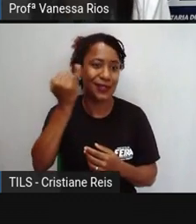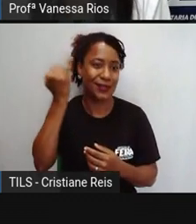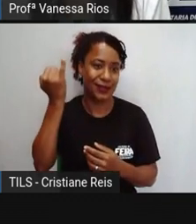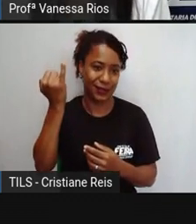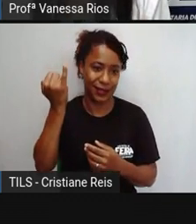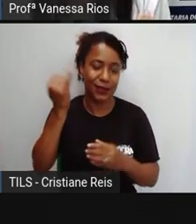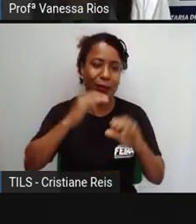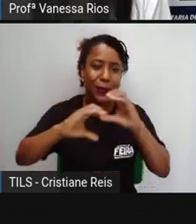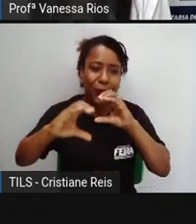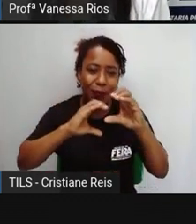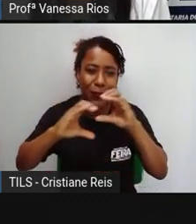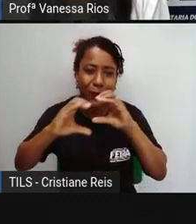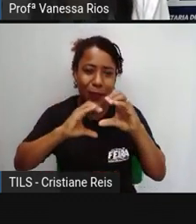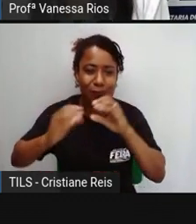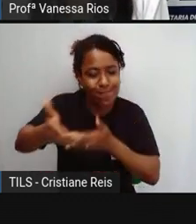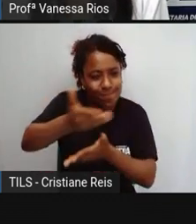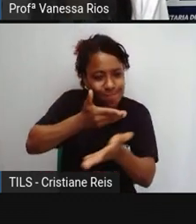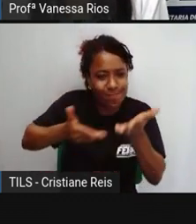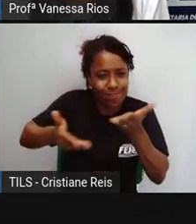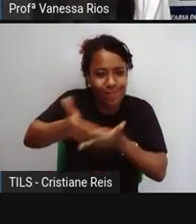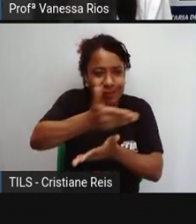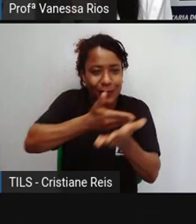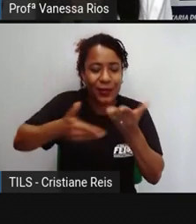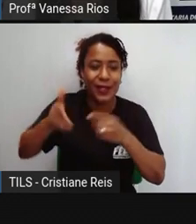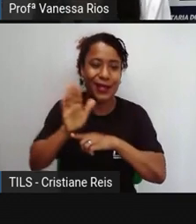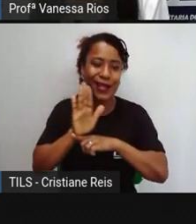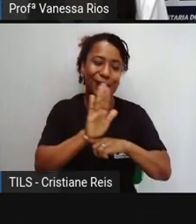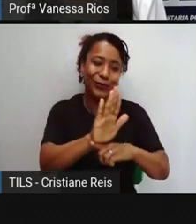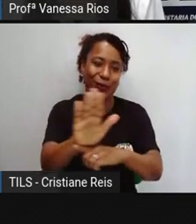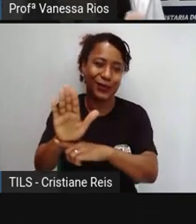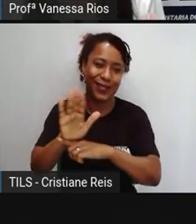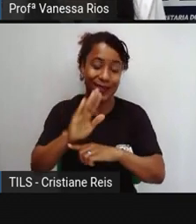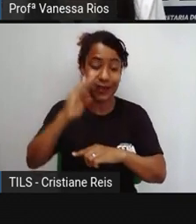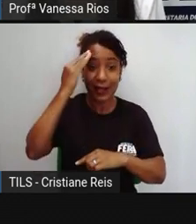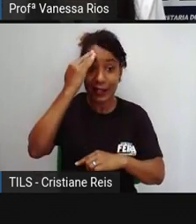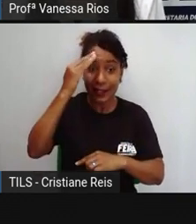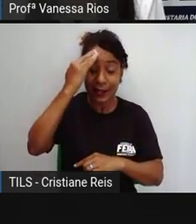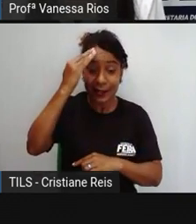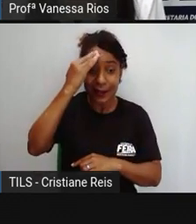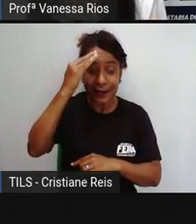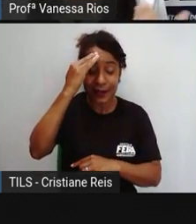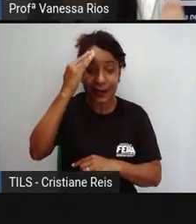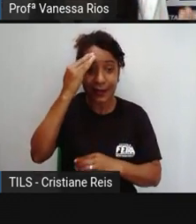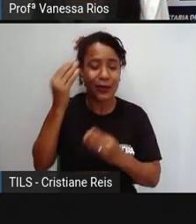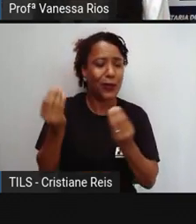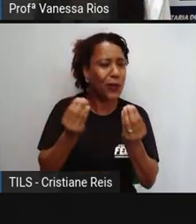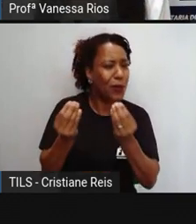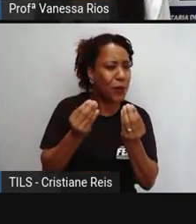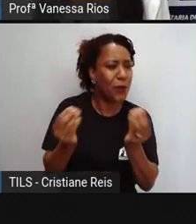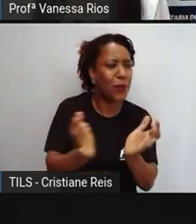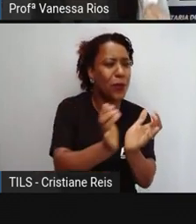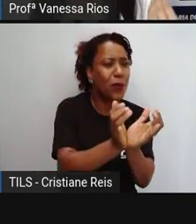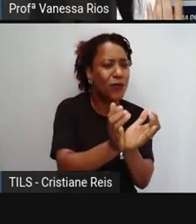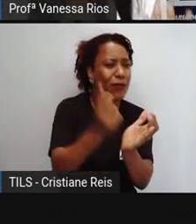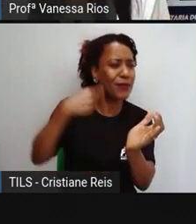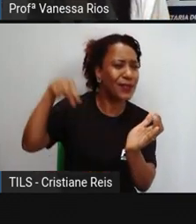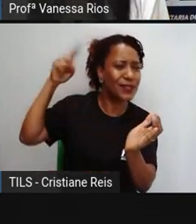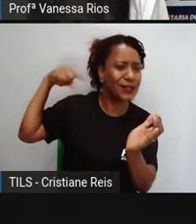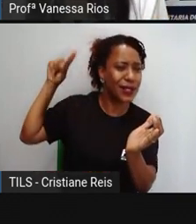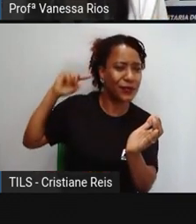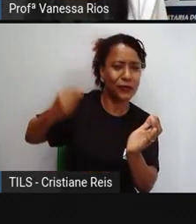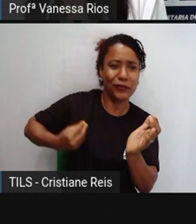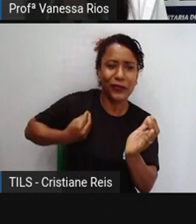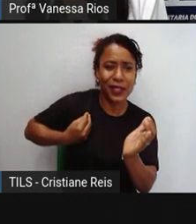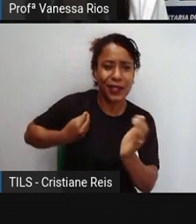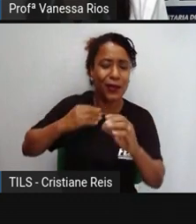tenha dentro dessa contribuição o entendimento para saber como é que esses povos viviam, como esses povos